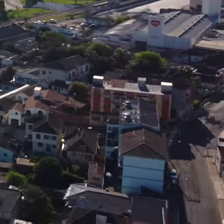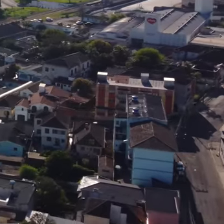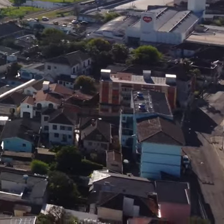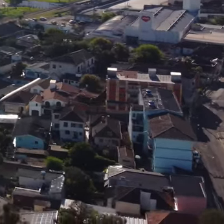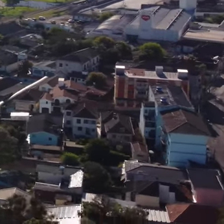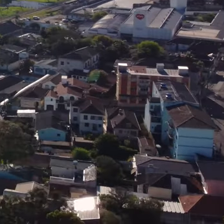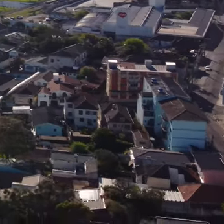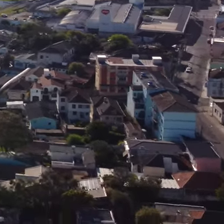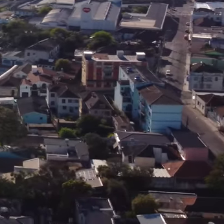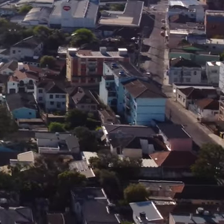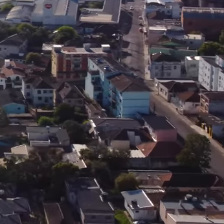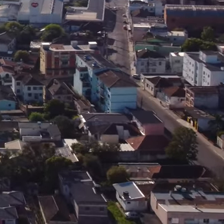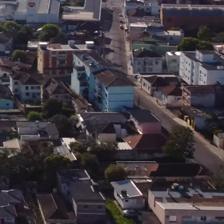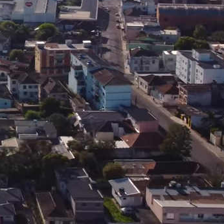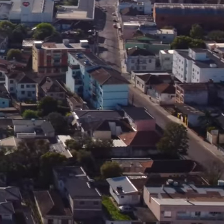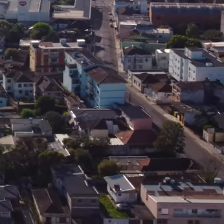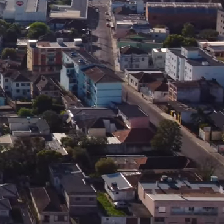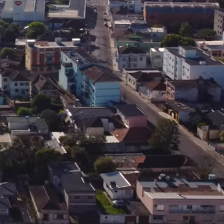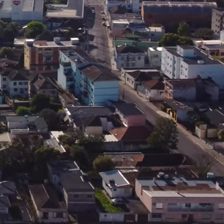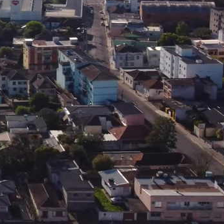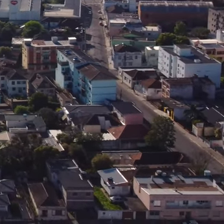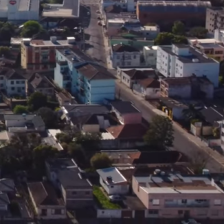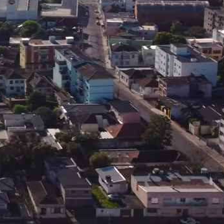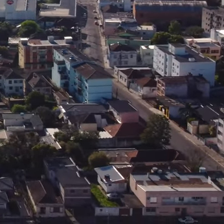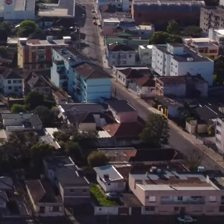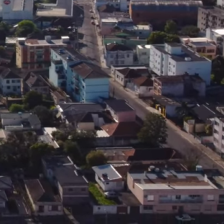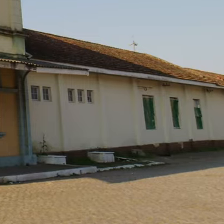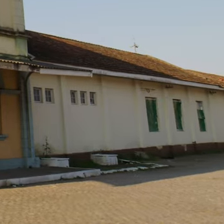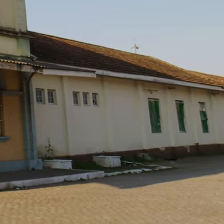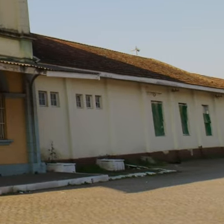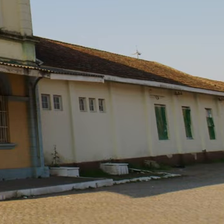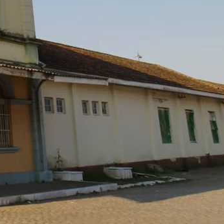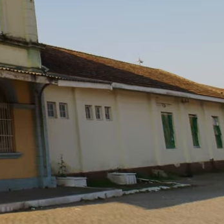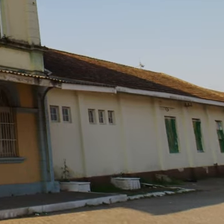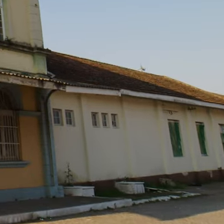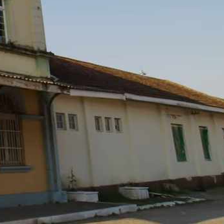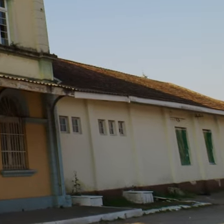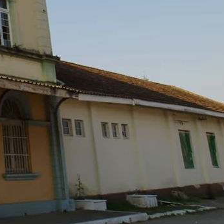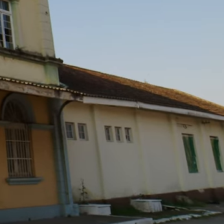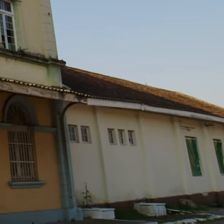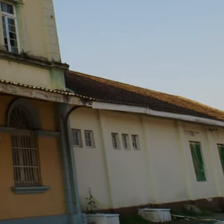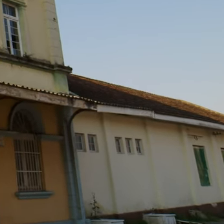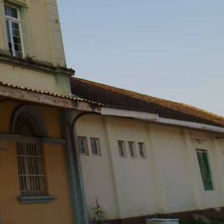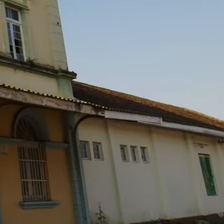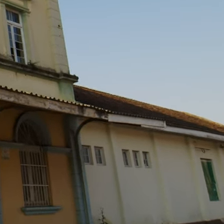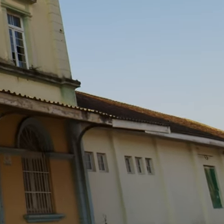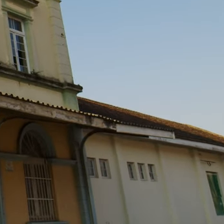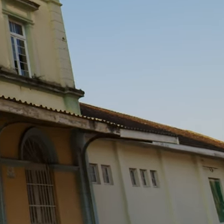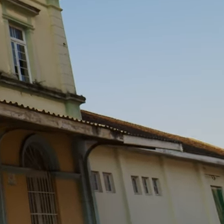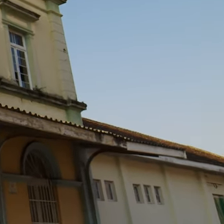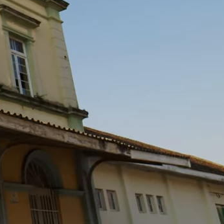Imagem aérea da cidade Com muitas casas e montanhas ao fundo Prédio da antiga estação férrea Em letras brancas, gare da estação